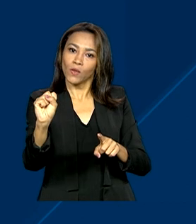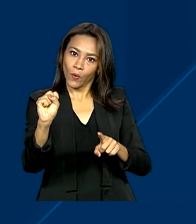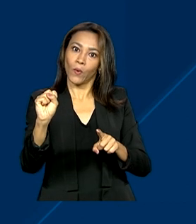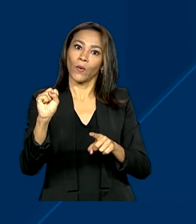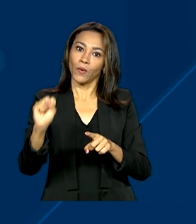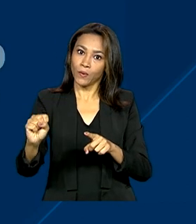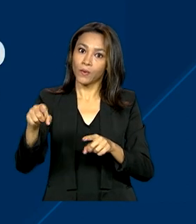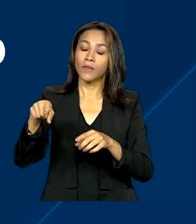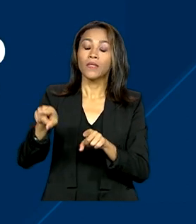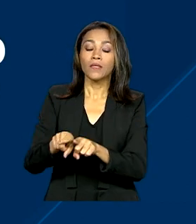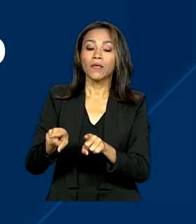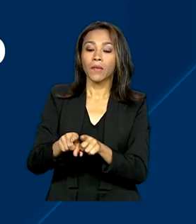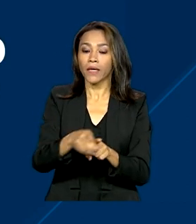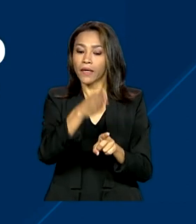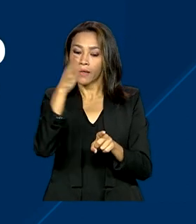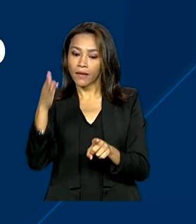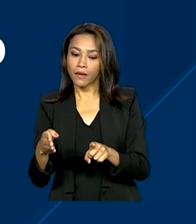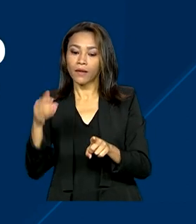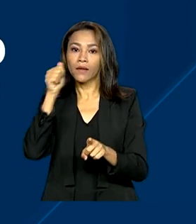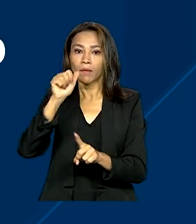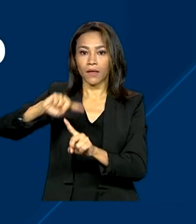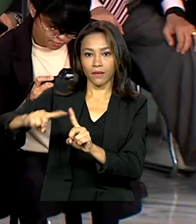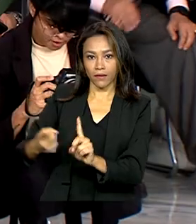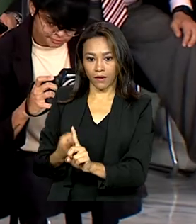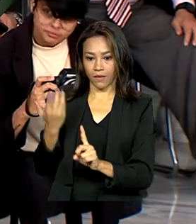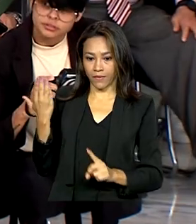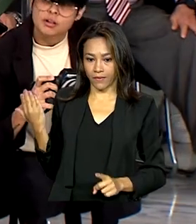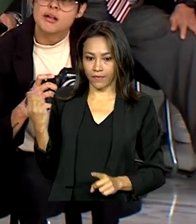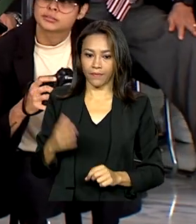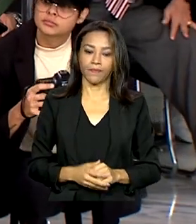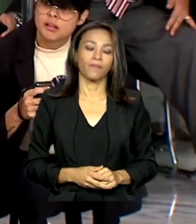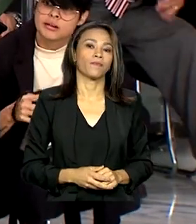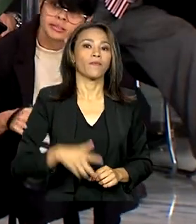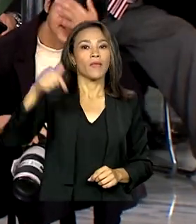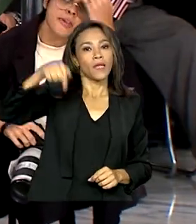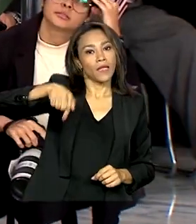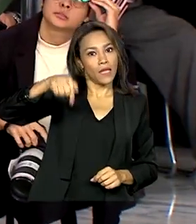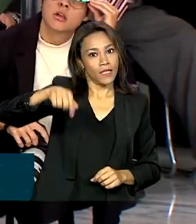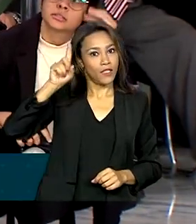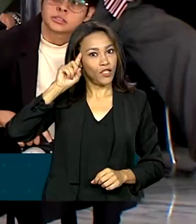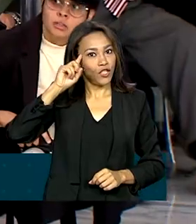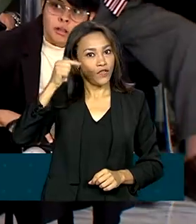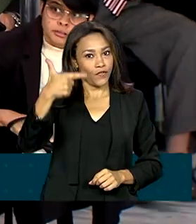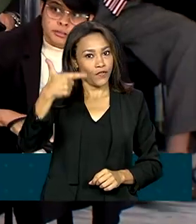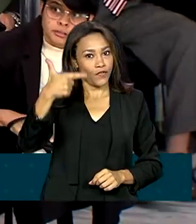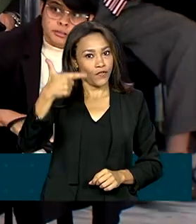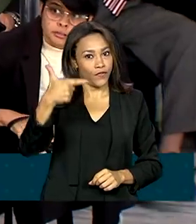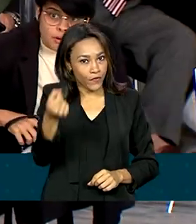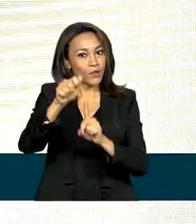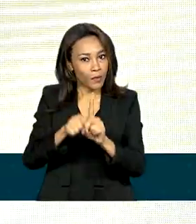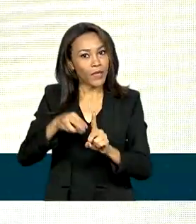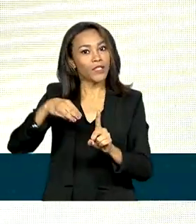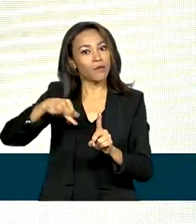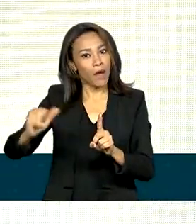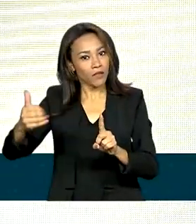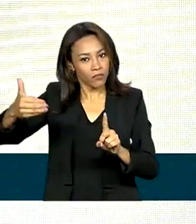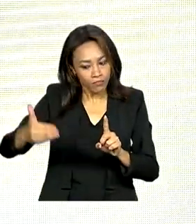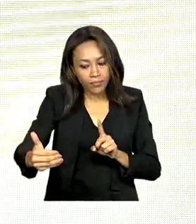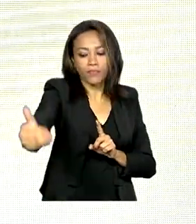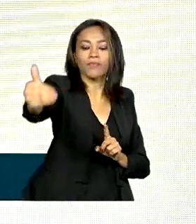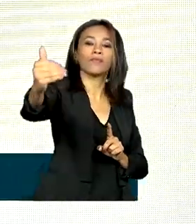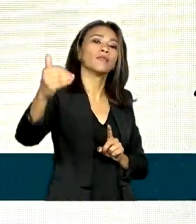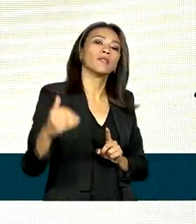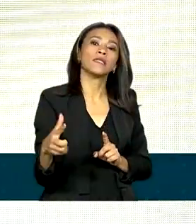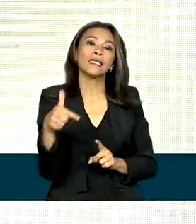incompletos e também para gestantes. A partir deste dia 20 de março, presidente, 700